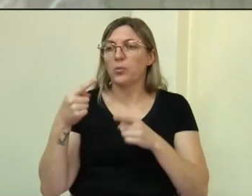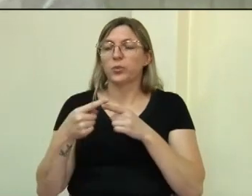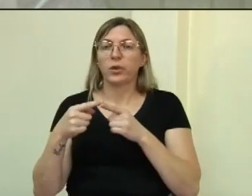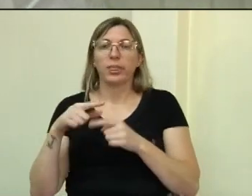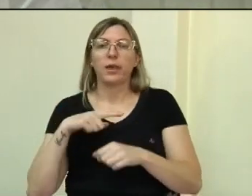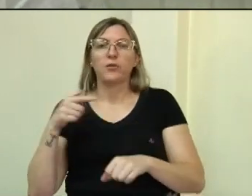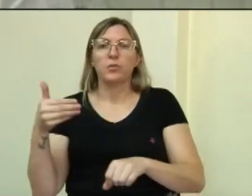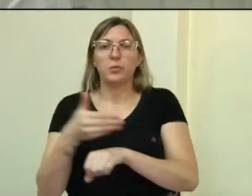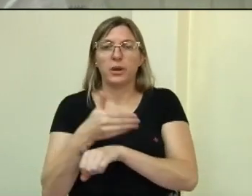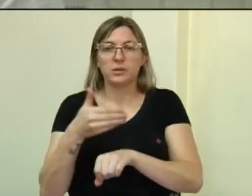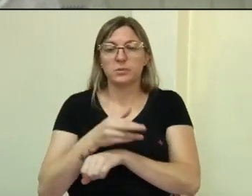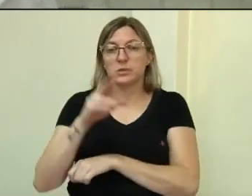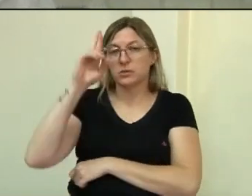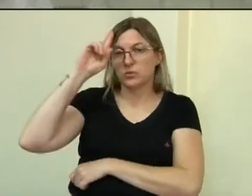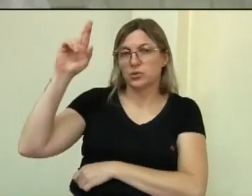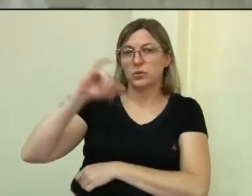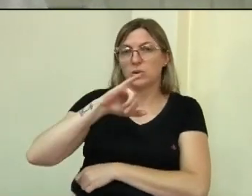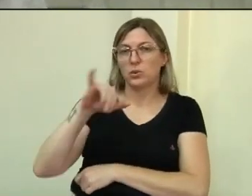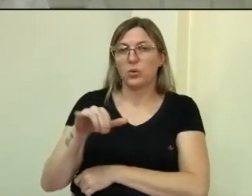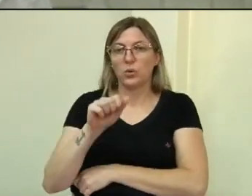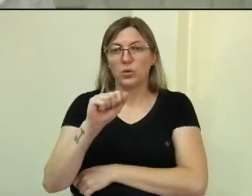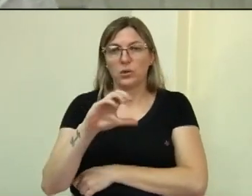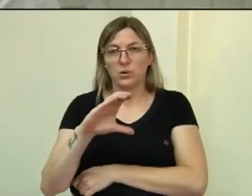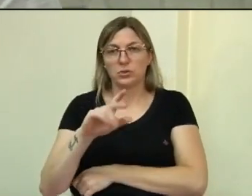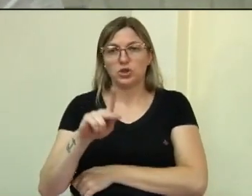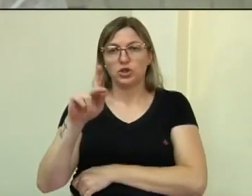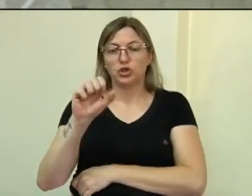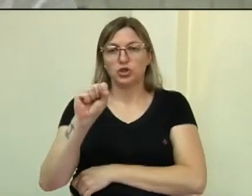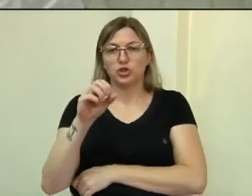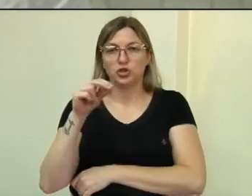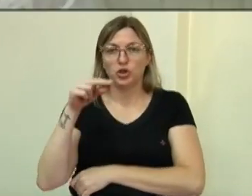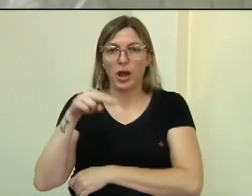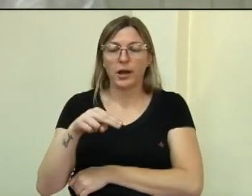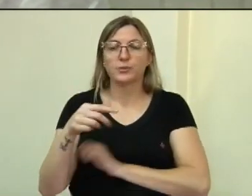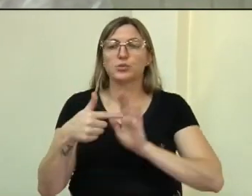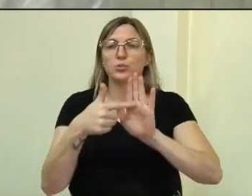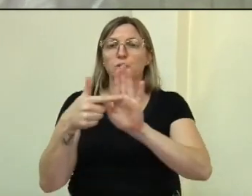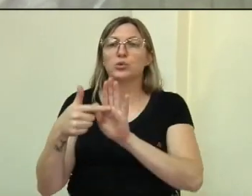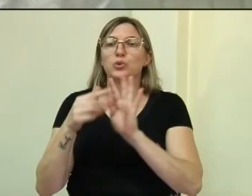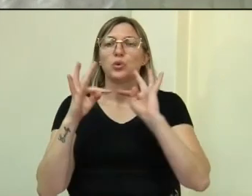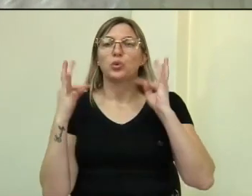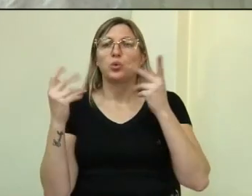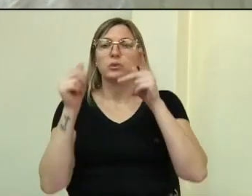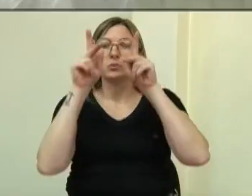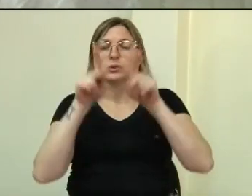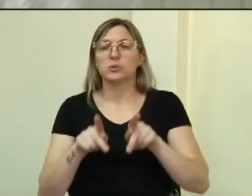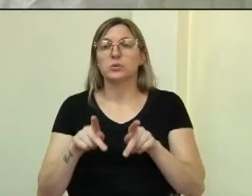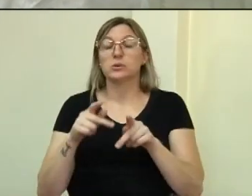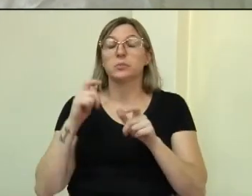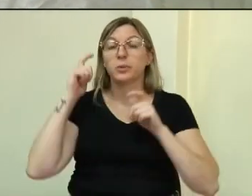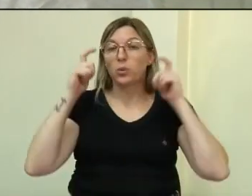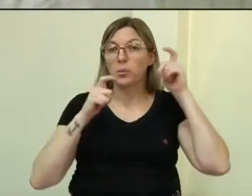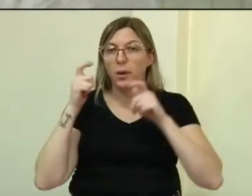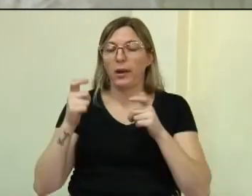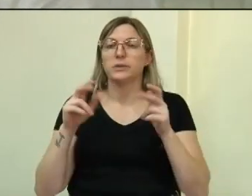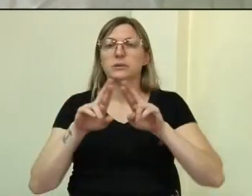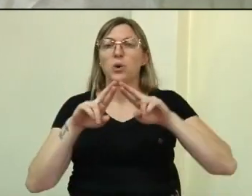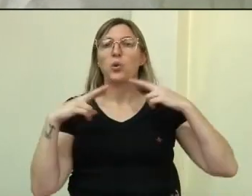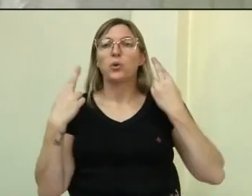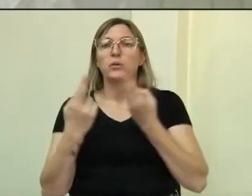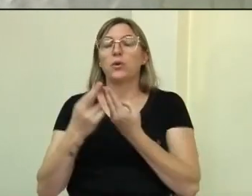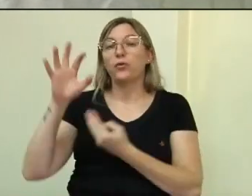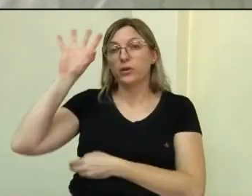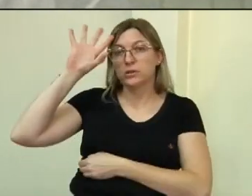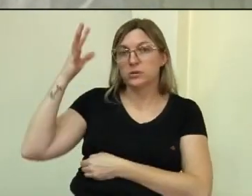vai acontecer no dia 4, às 9h30 da manhã, na próxima terça-feira. Então, gostaria